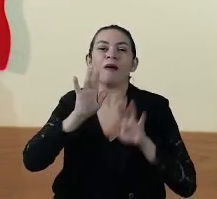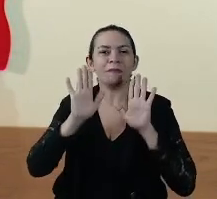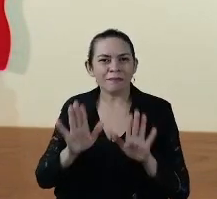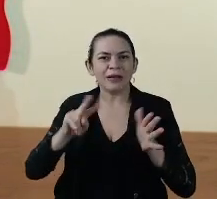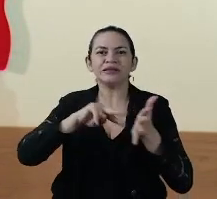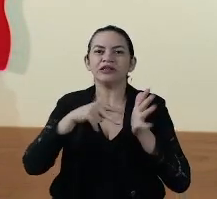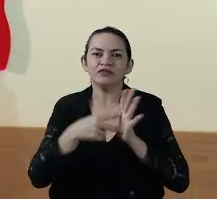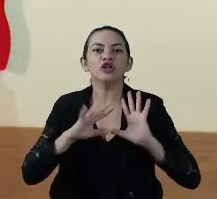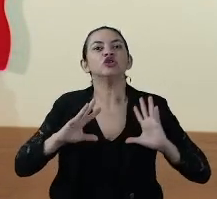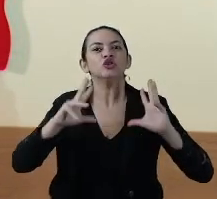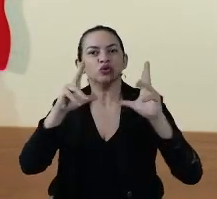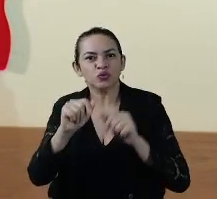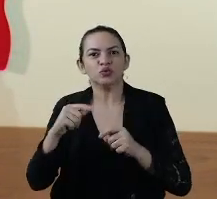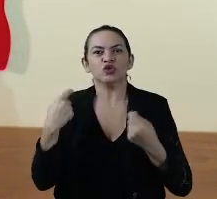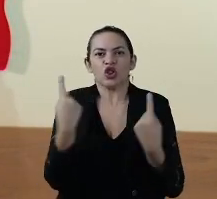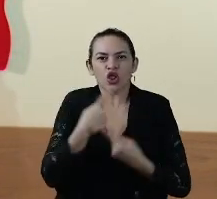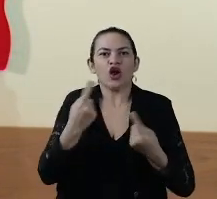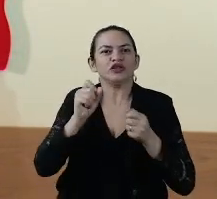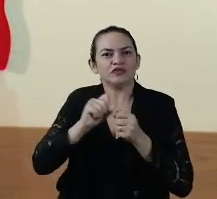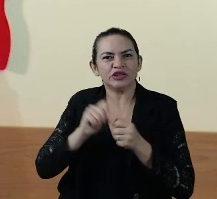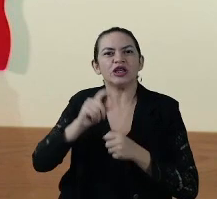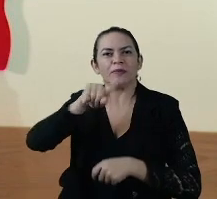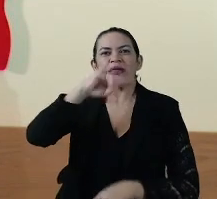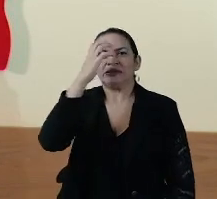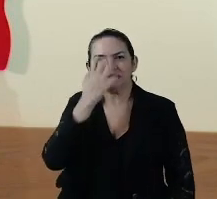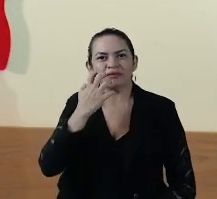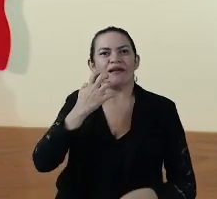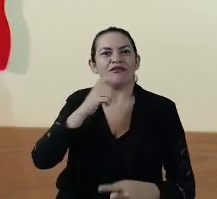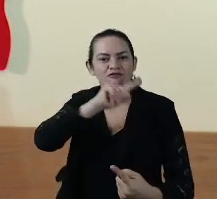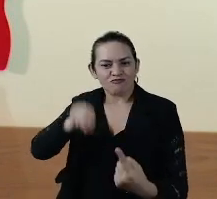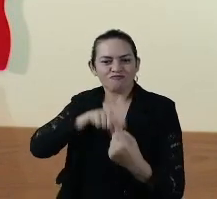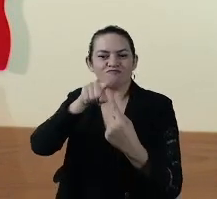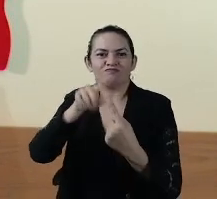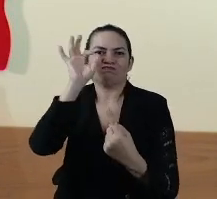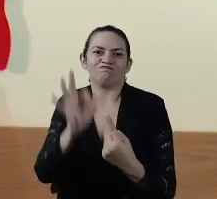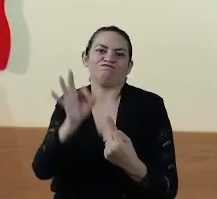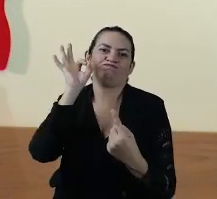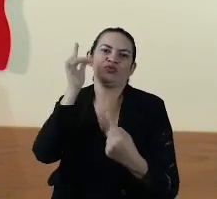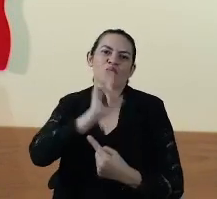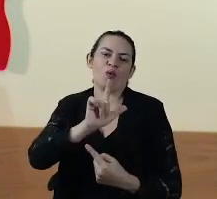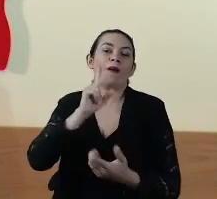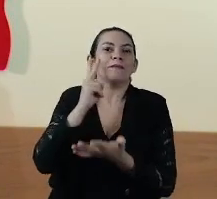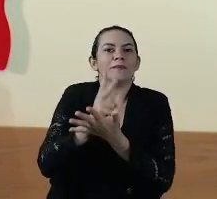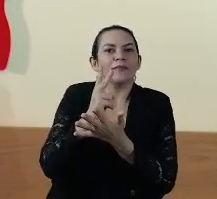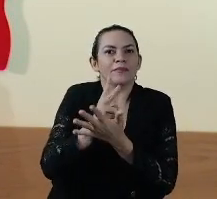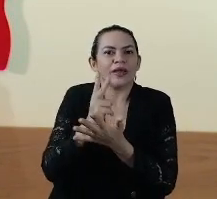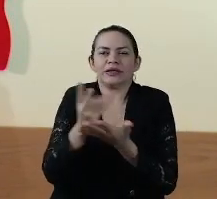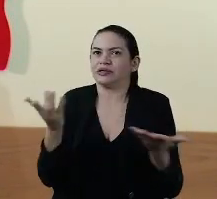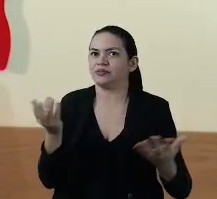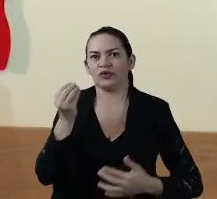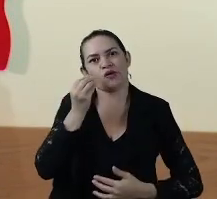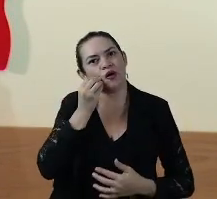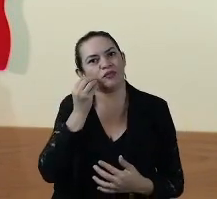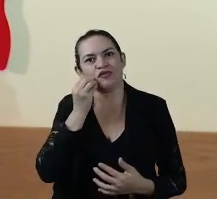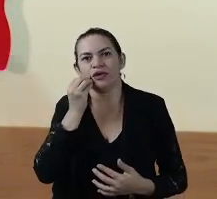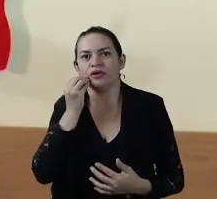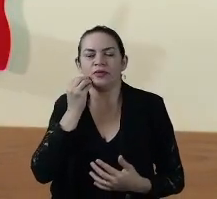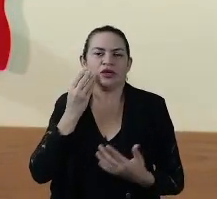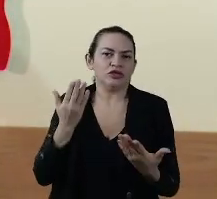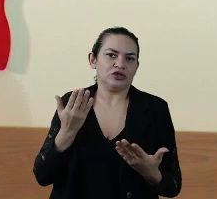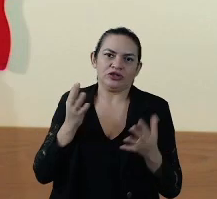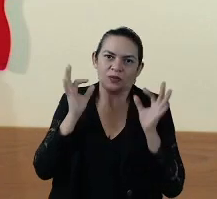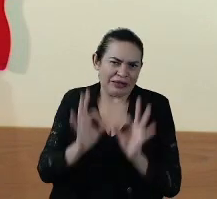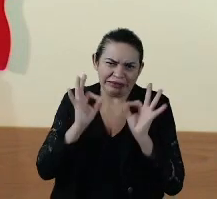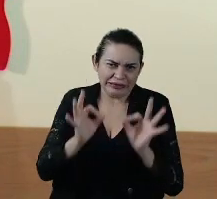que tudo o nós fizemos foi feito com seriedade e com o propósito de acertar. Mesmo que, obviamente, não